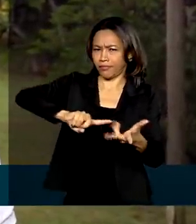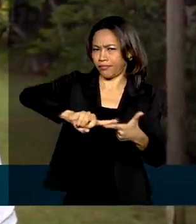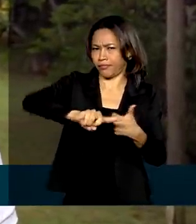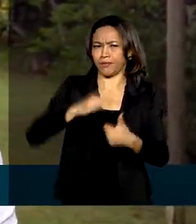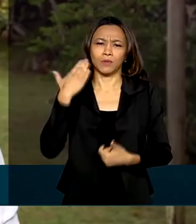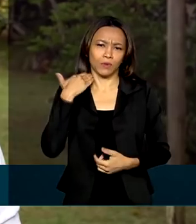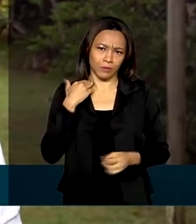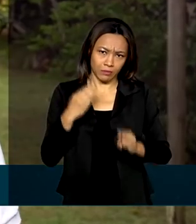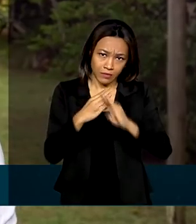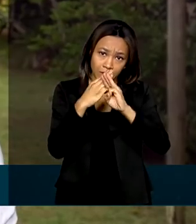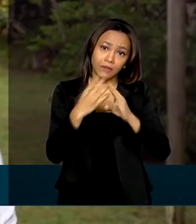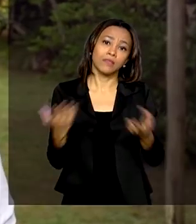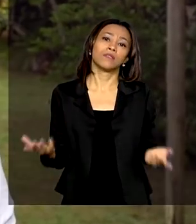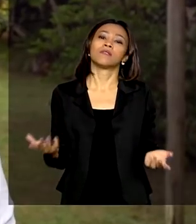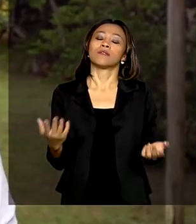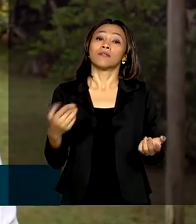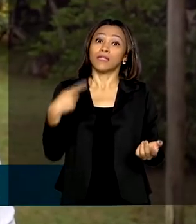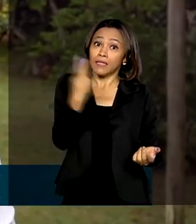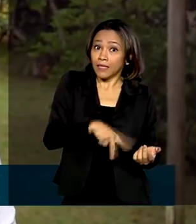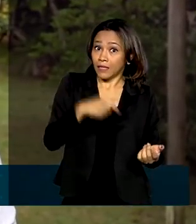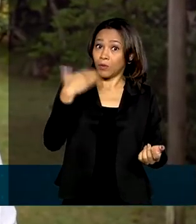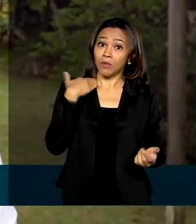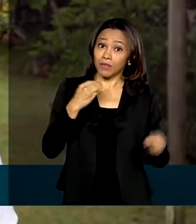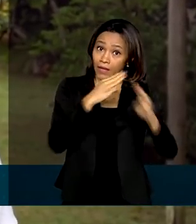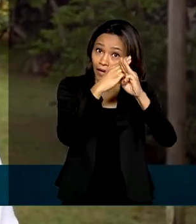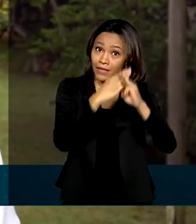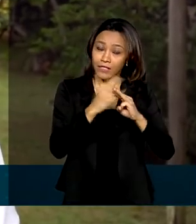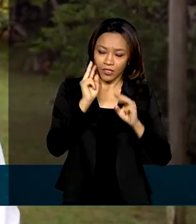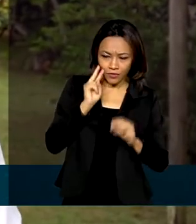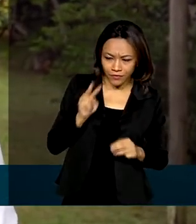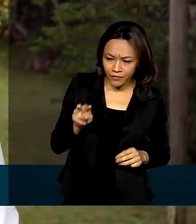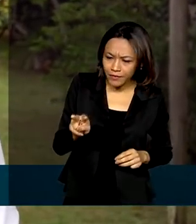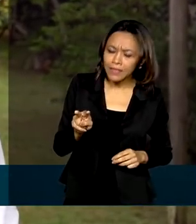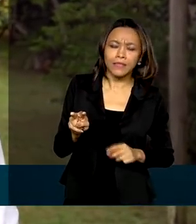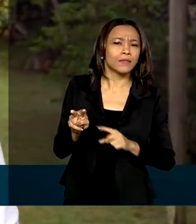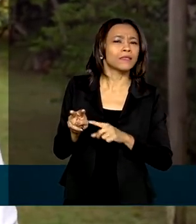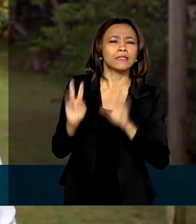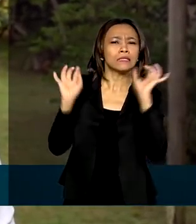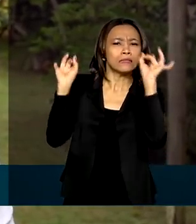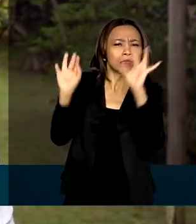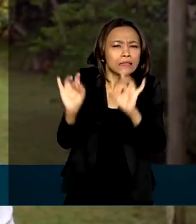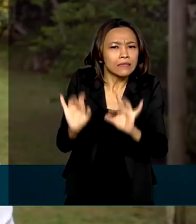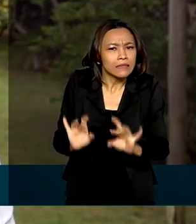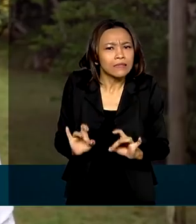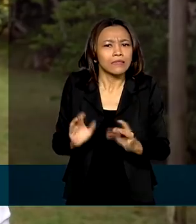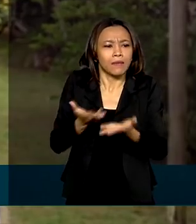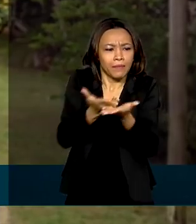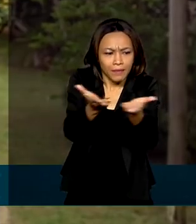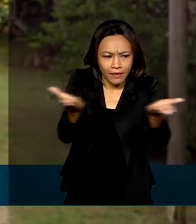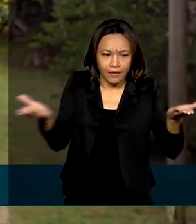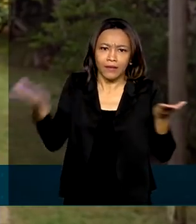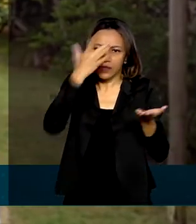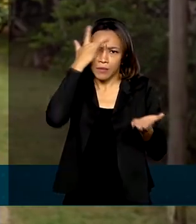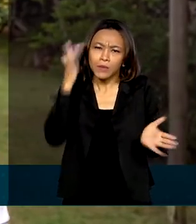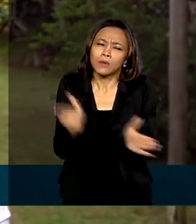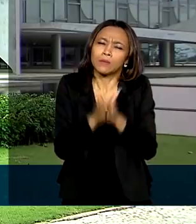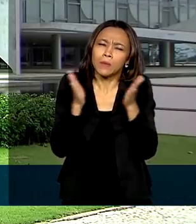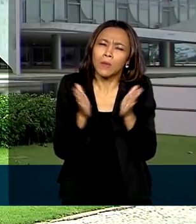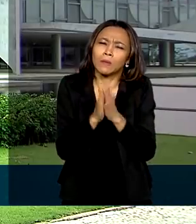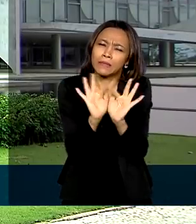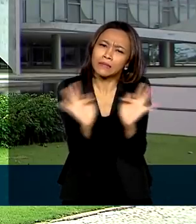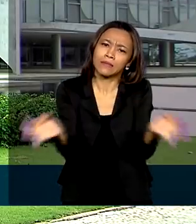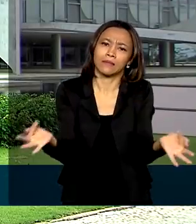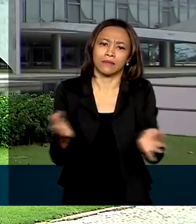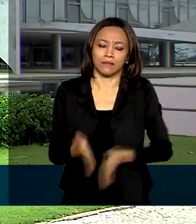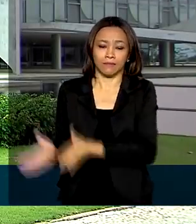Brasil, da Caixa Econômica, olhar em especial para aqueles mais carentes e mais humildos.